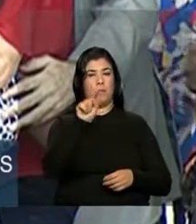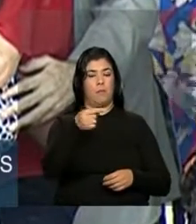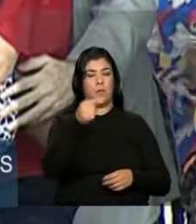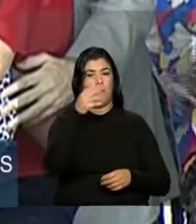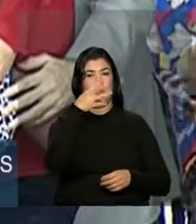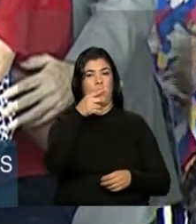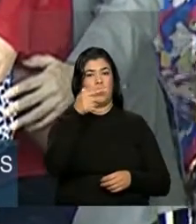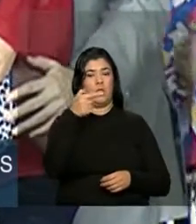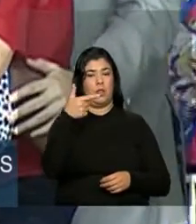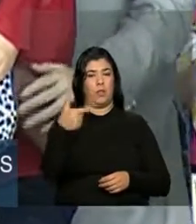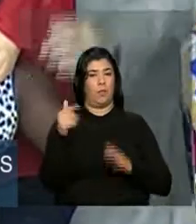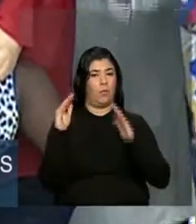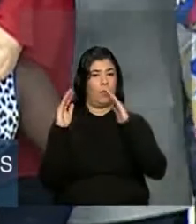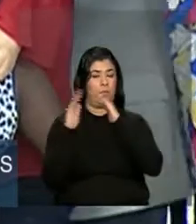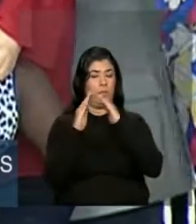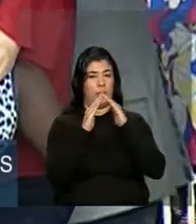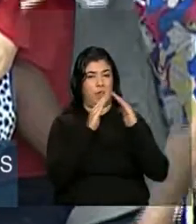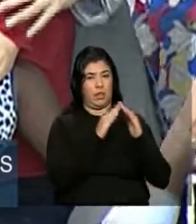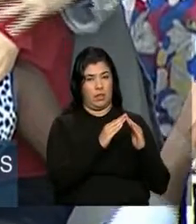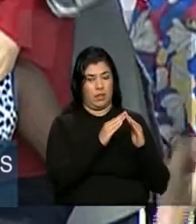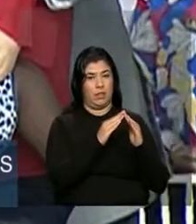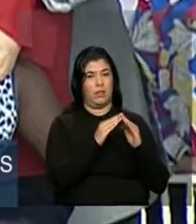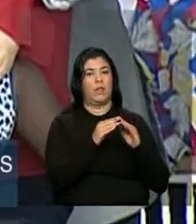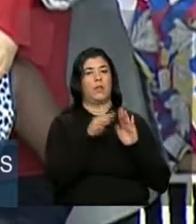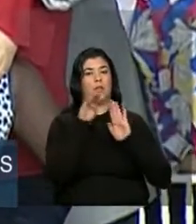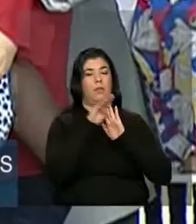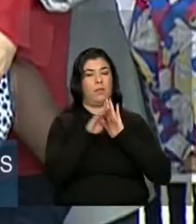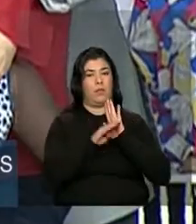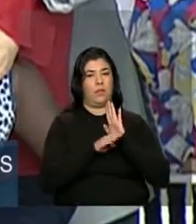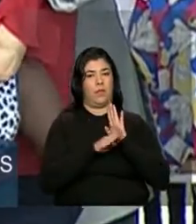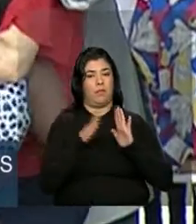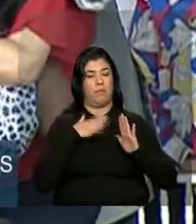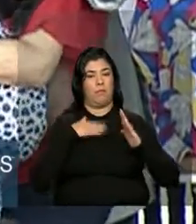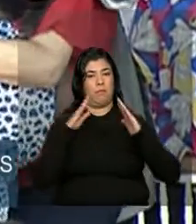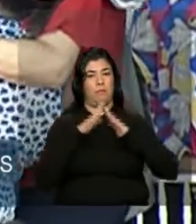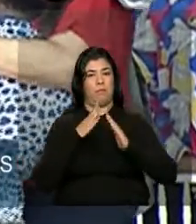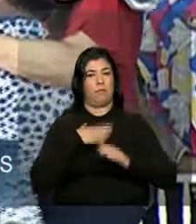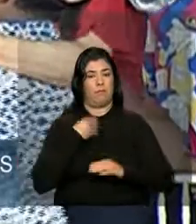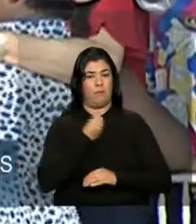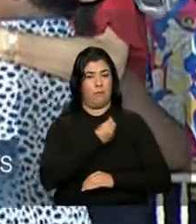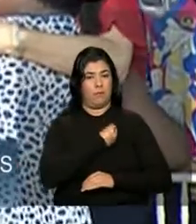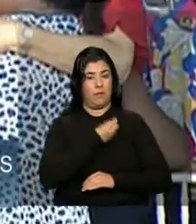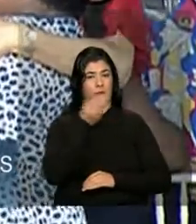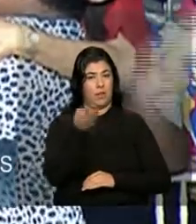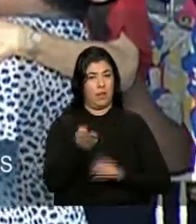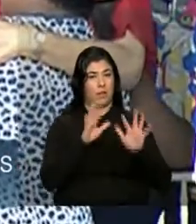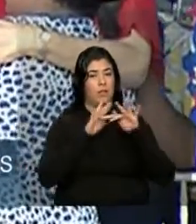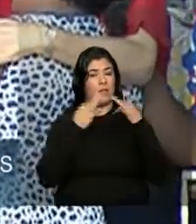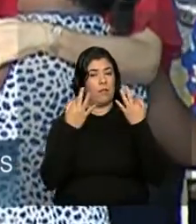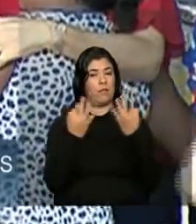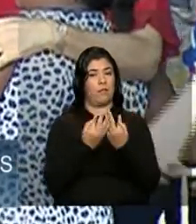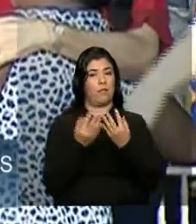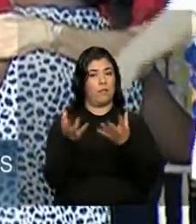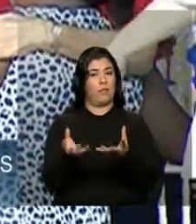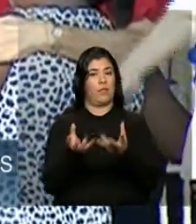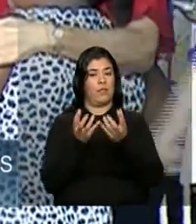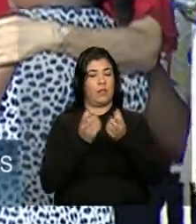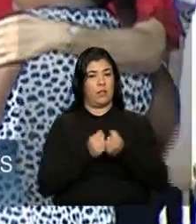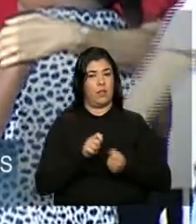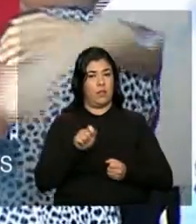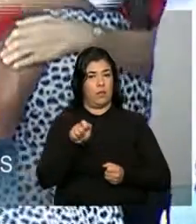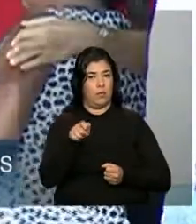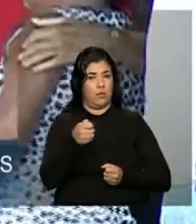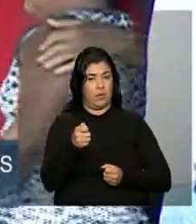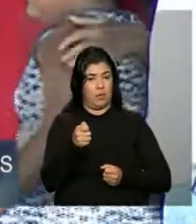habitacionais do programa Minha Casa Minha Vida. Agora, mais uma família recebe as chaves da